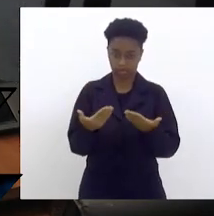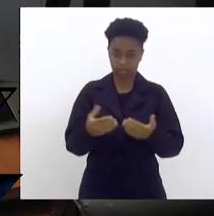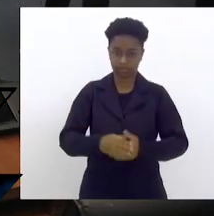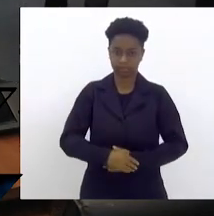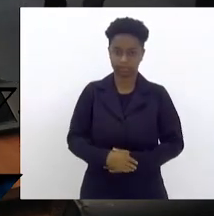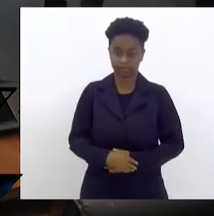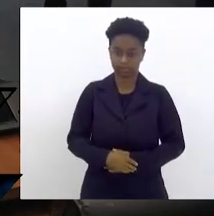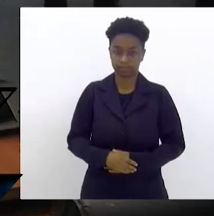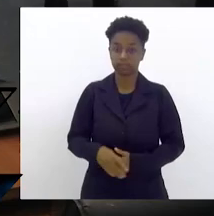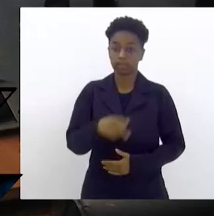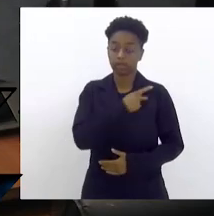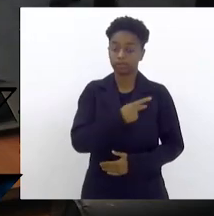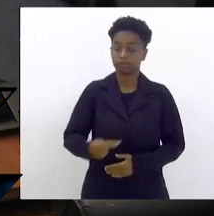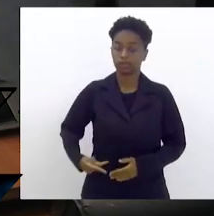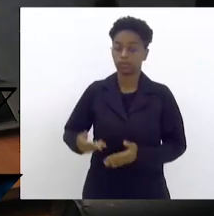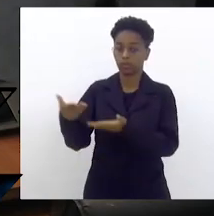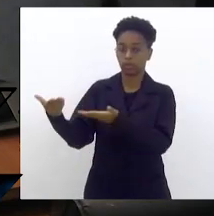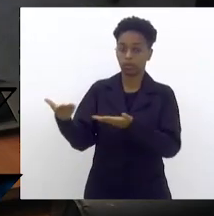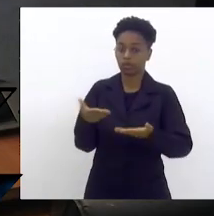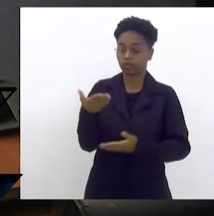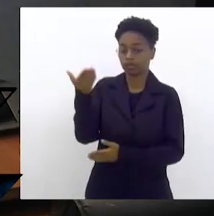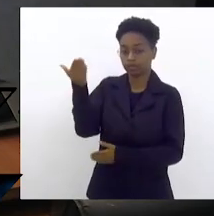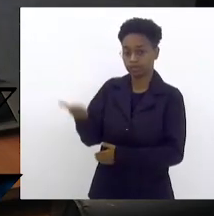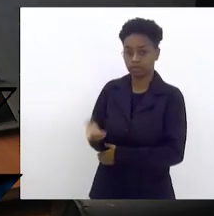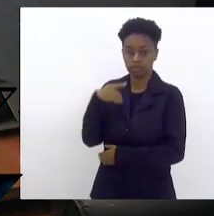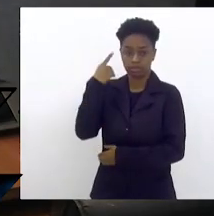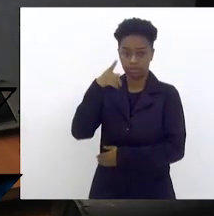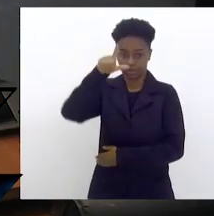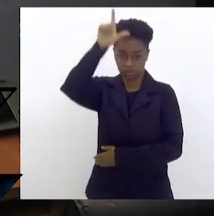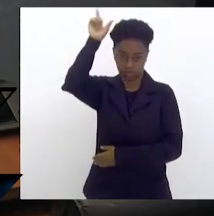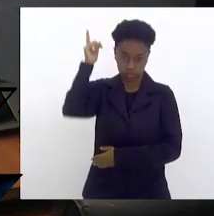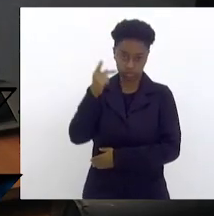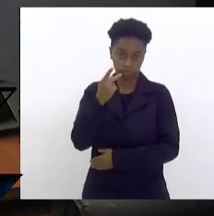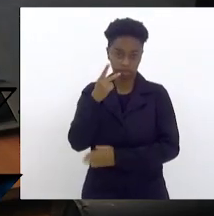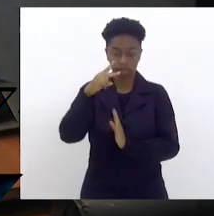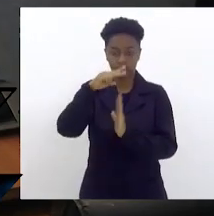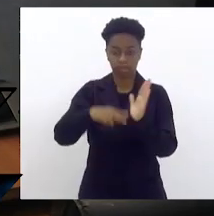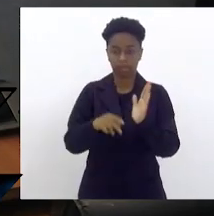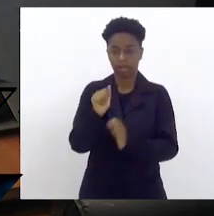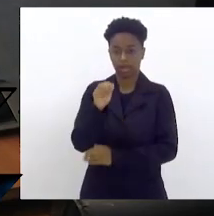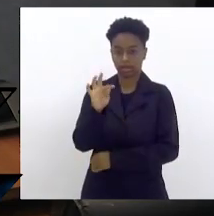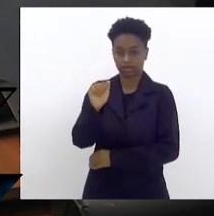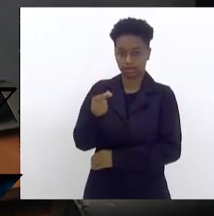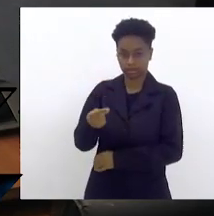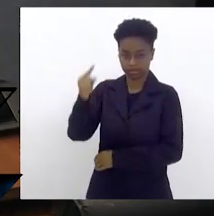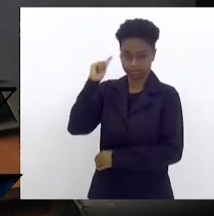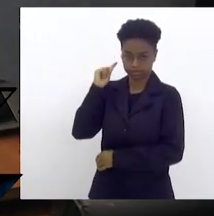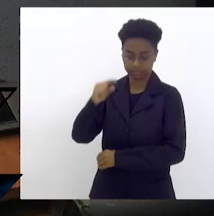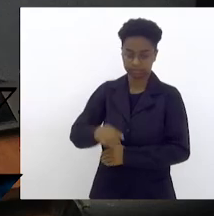A presidência convida o nobre deputado Luiz Paulo para ler a ata anterior.